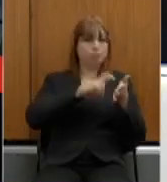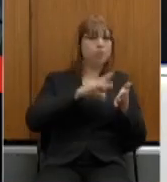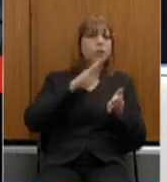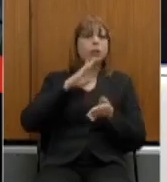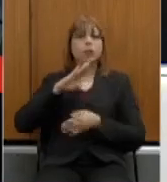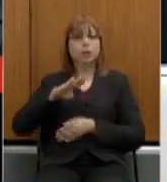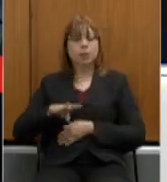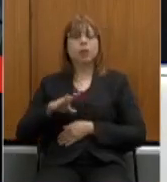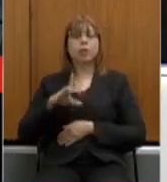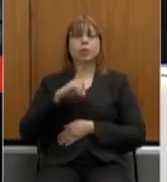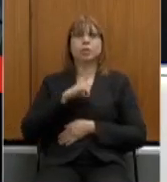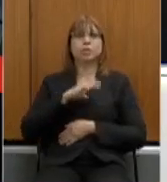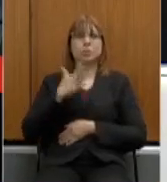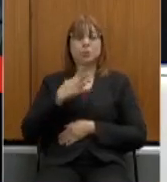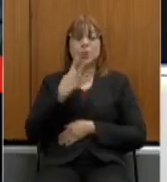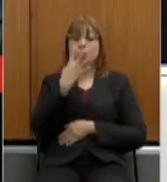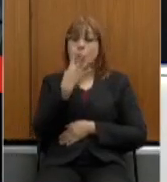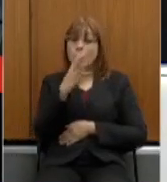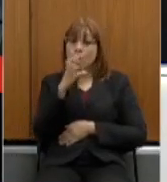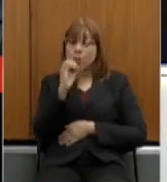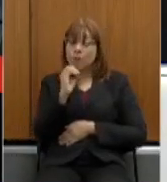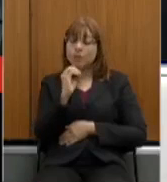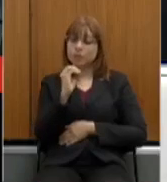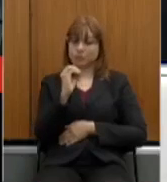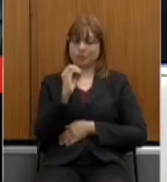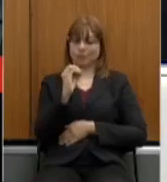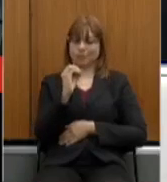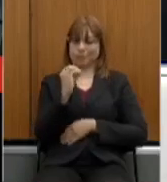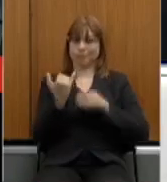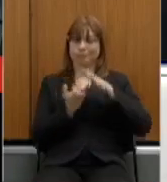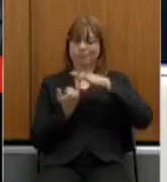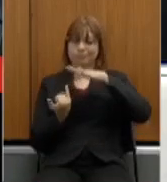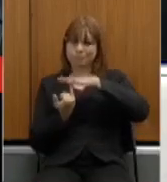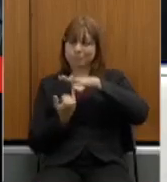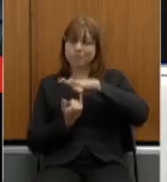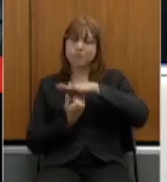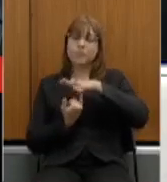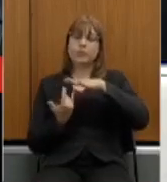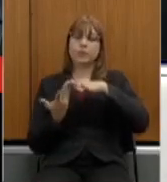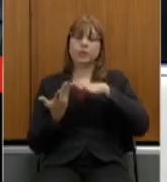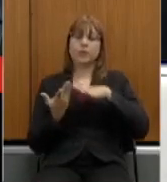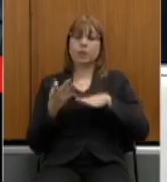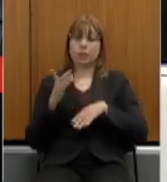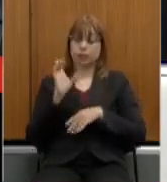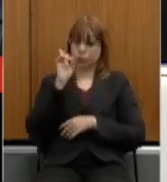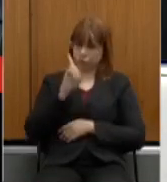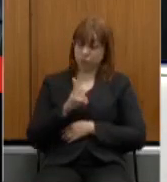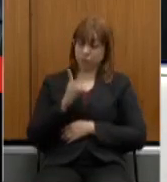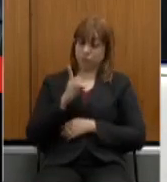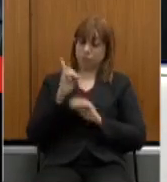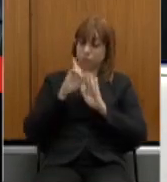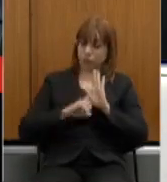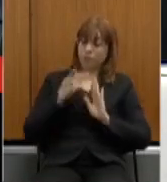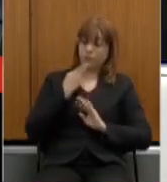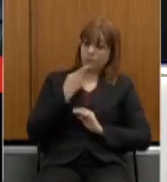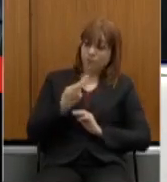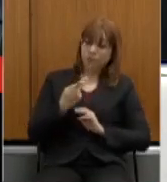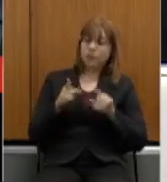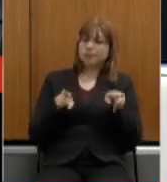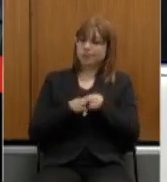vamos receber aqui cerca de 40 instituições que vão além de ter o direito a palavra também